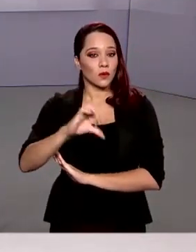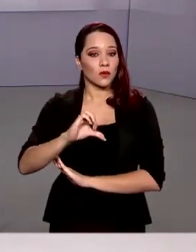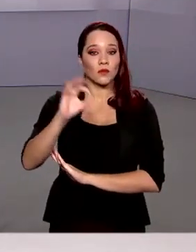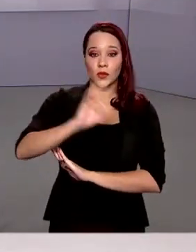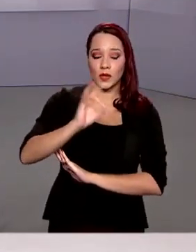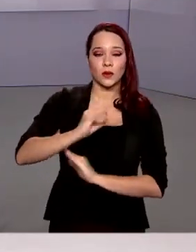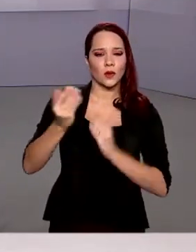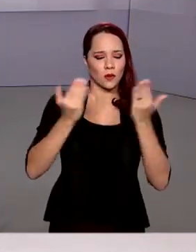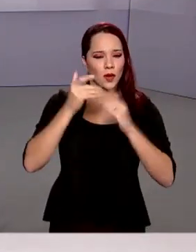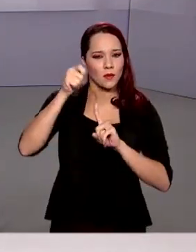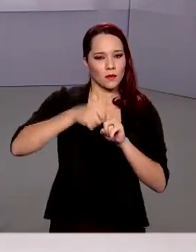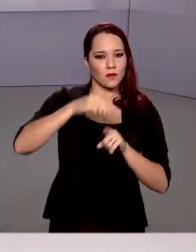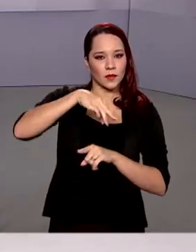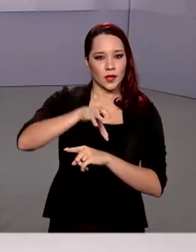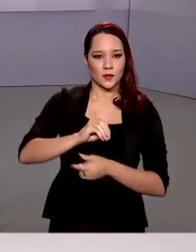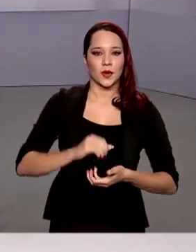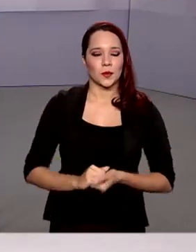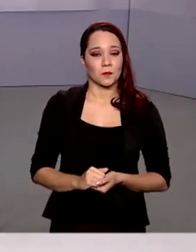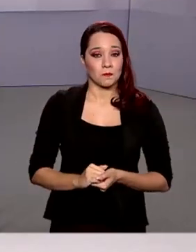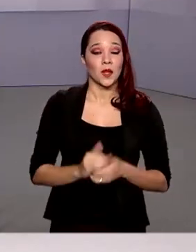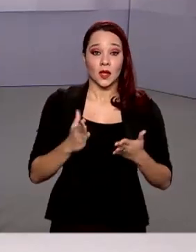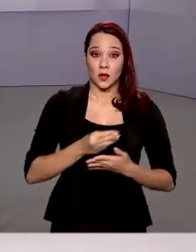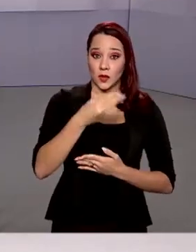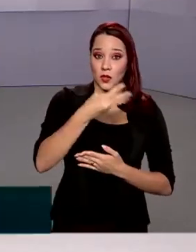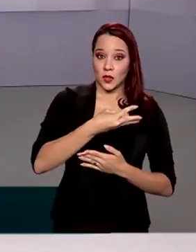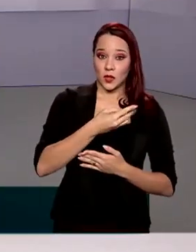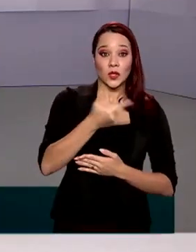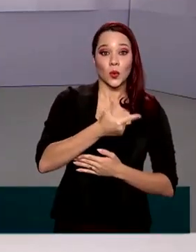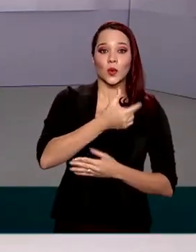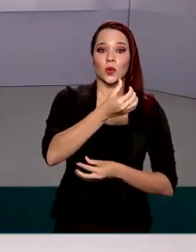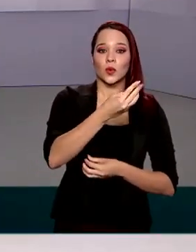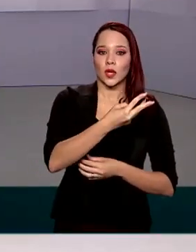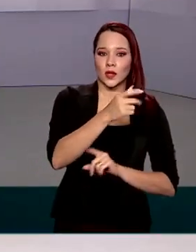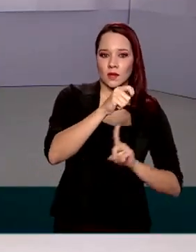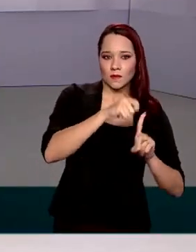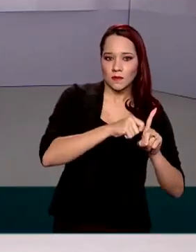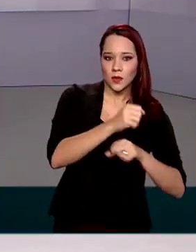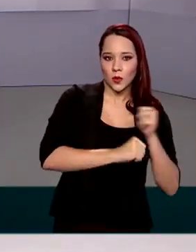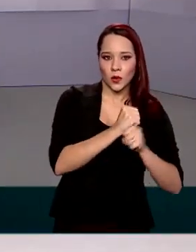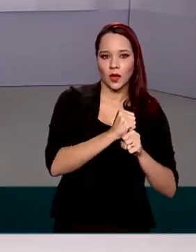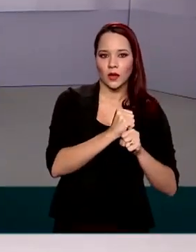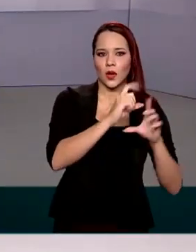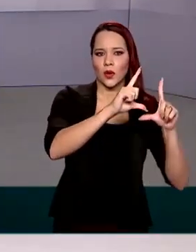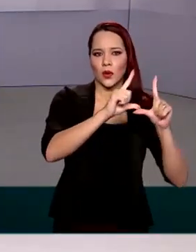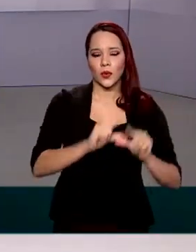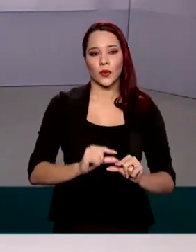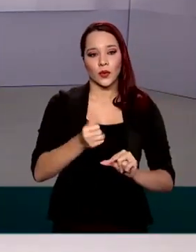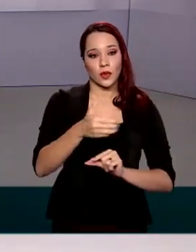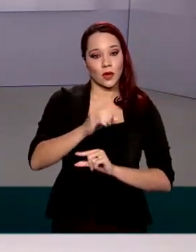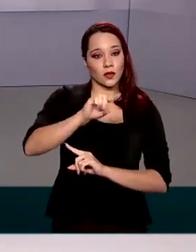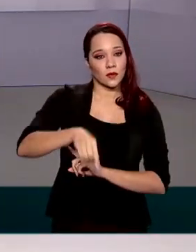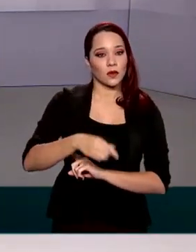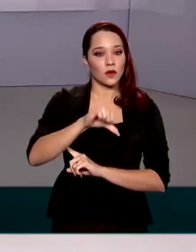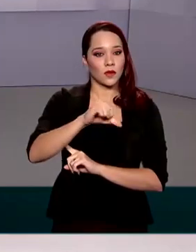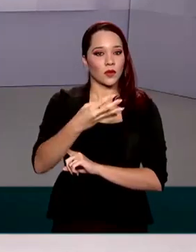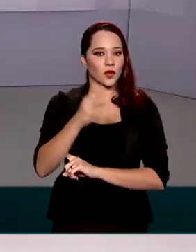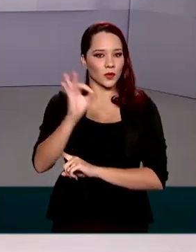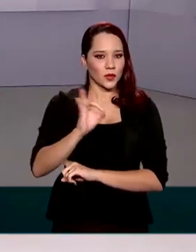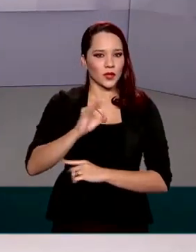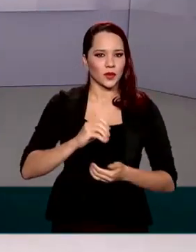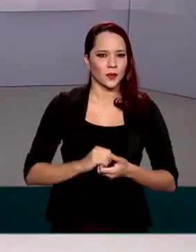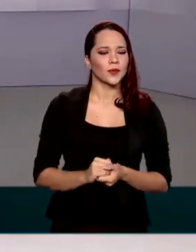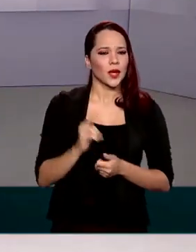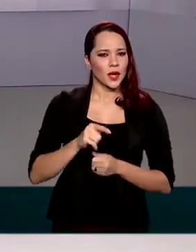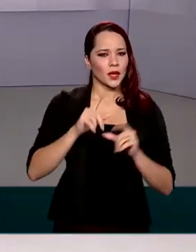relação a maio. Já no segundo trimestre do ano, o índice caiu 10,94%. A queda do